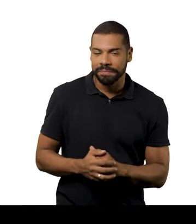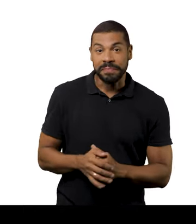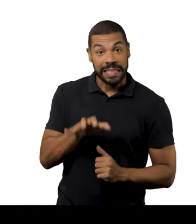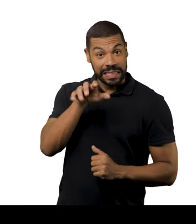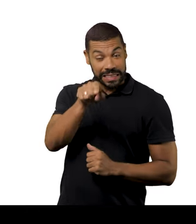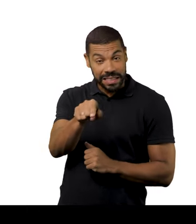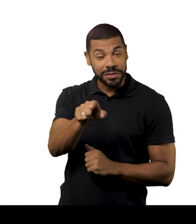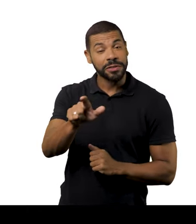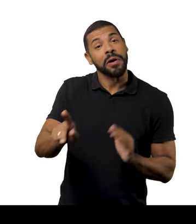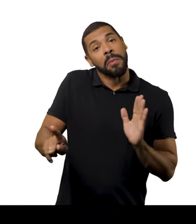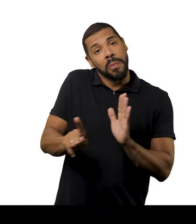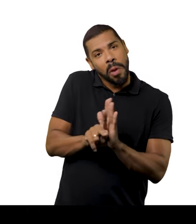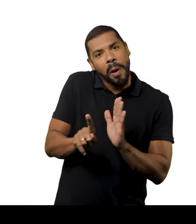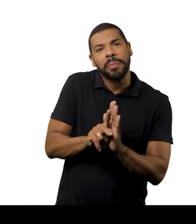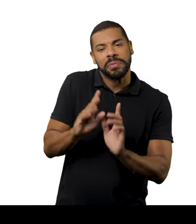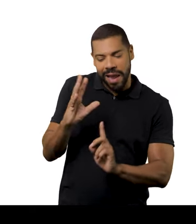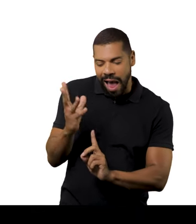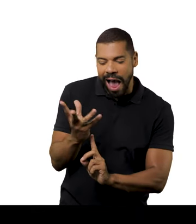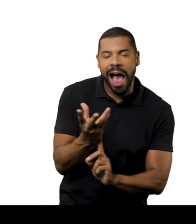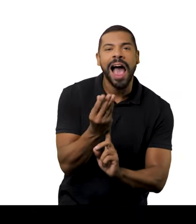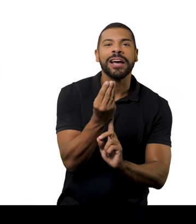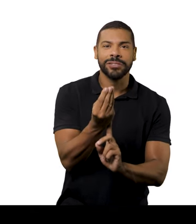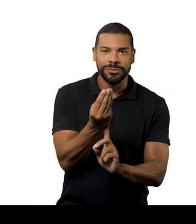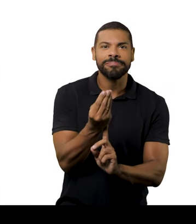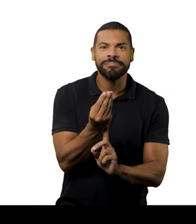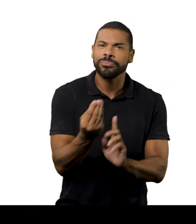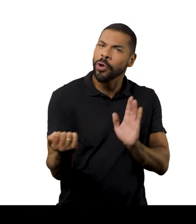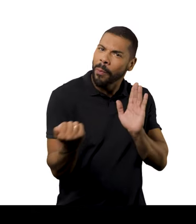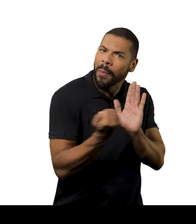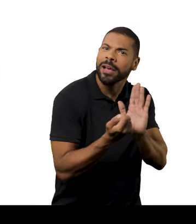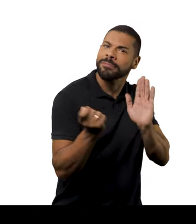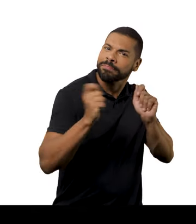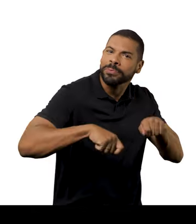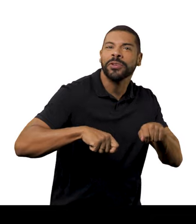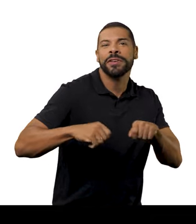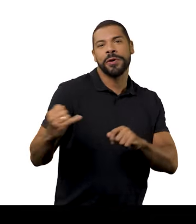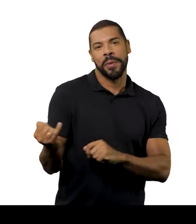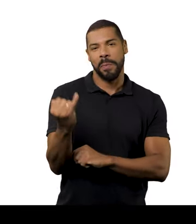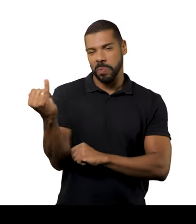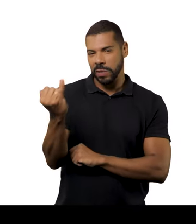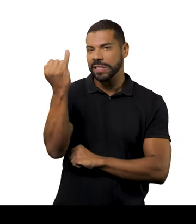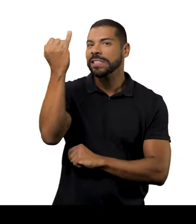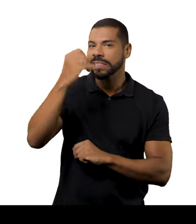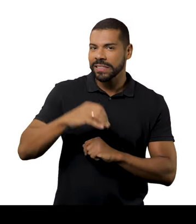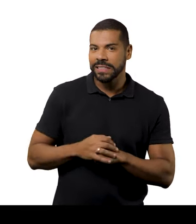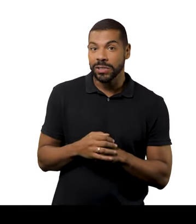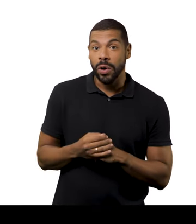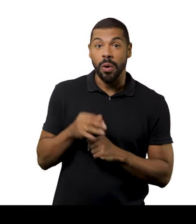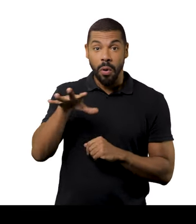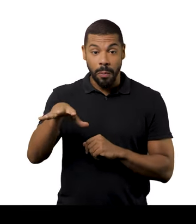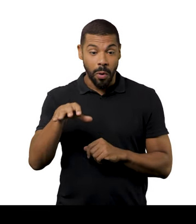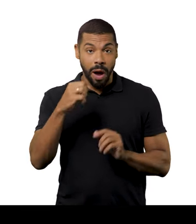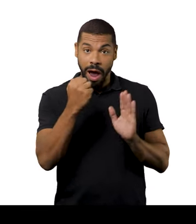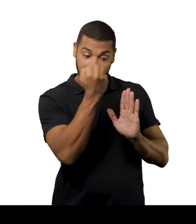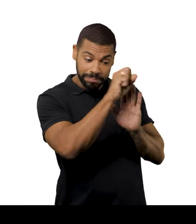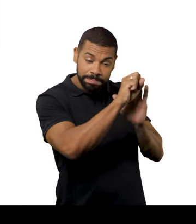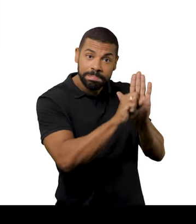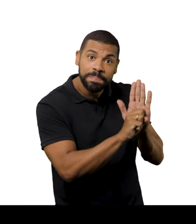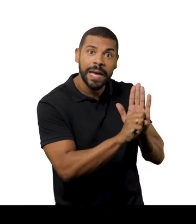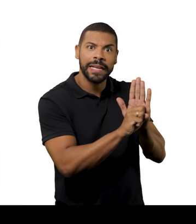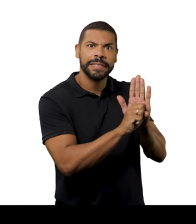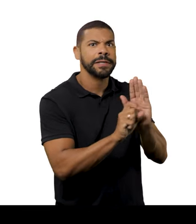são transformadores e é uma maneira e é ficar em um registro importante